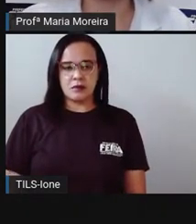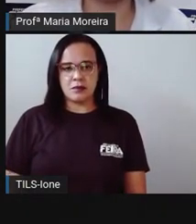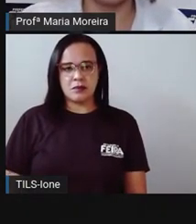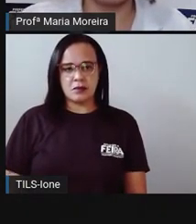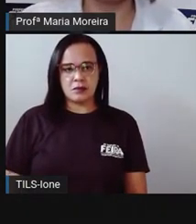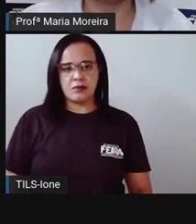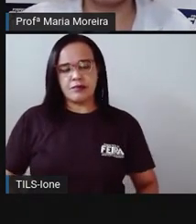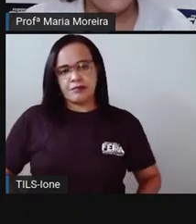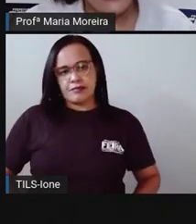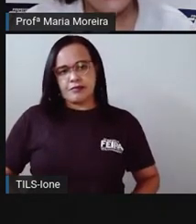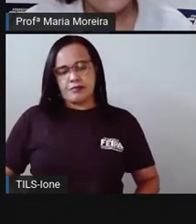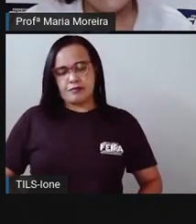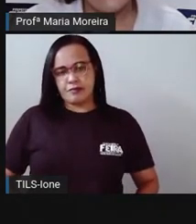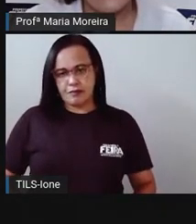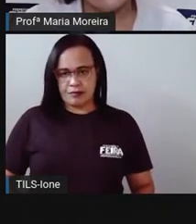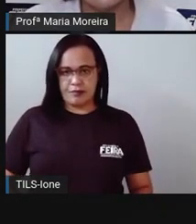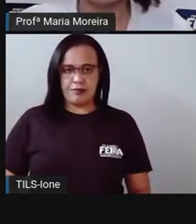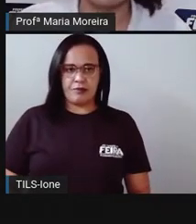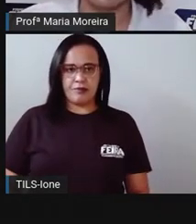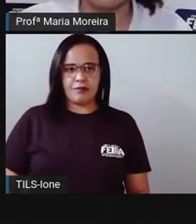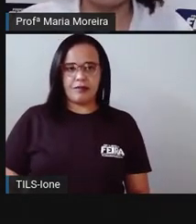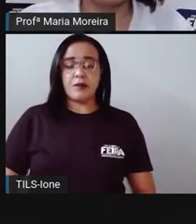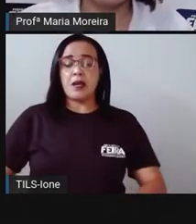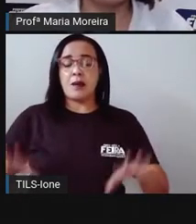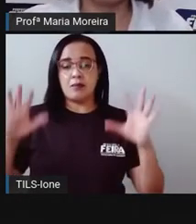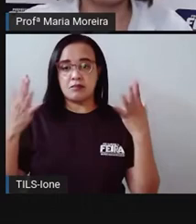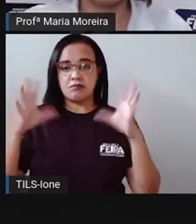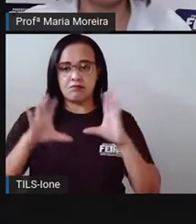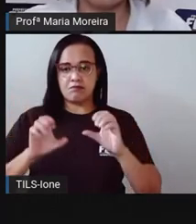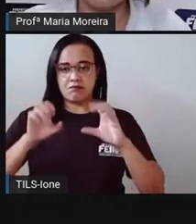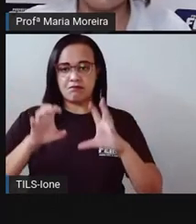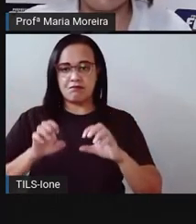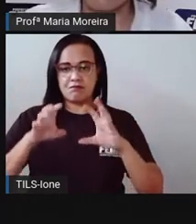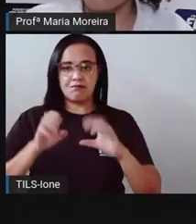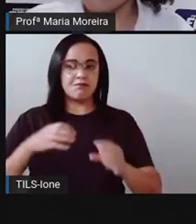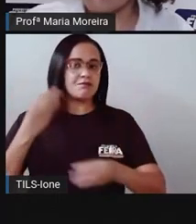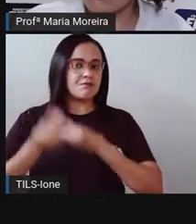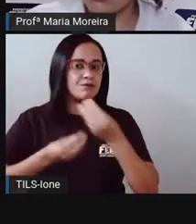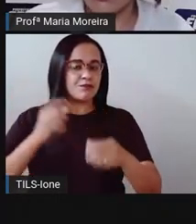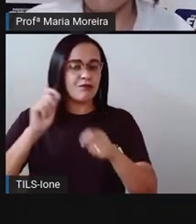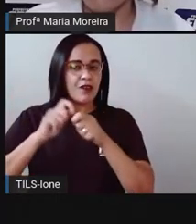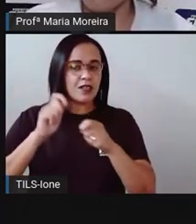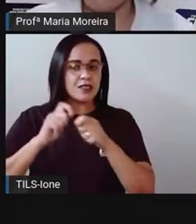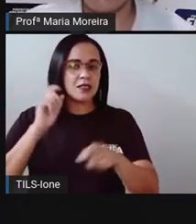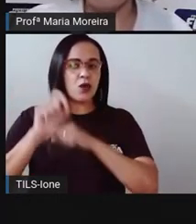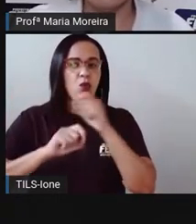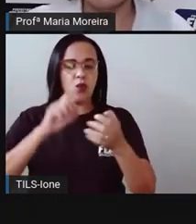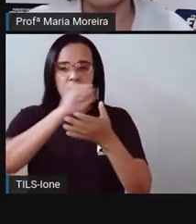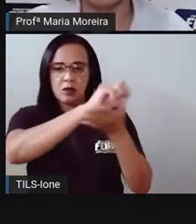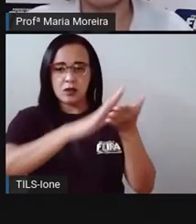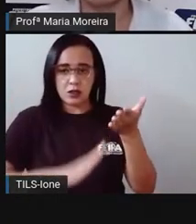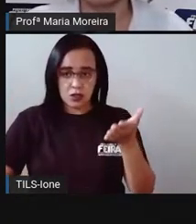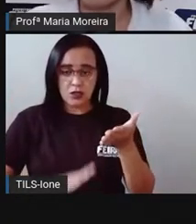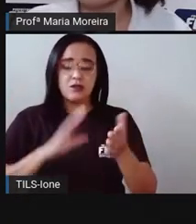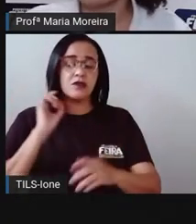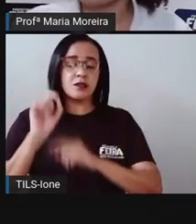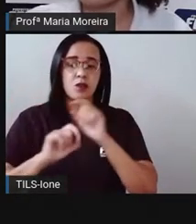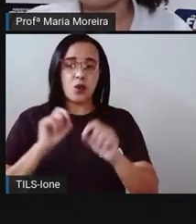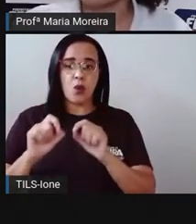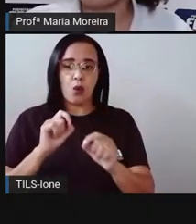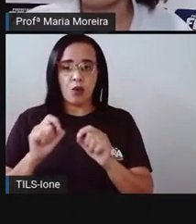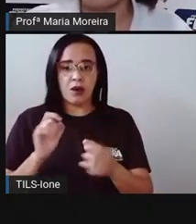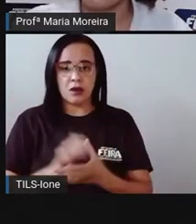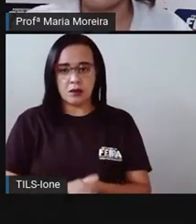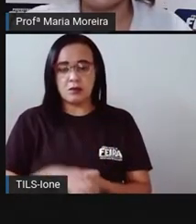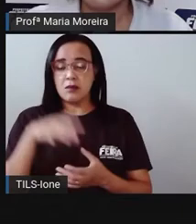Mãos na massa. Vamos fazer aqui agora uma atividade. A prova vai mudar de cenário. A gente vai aprender a